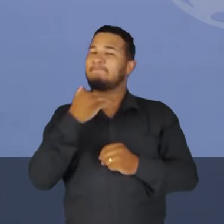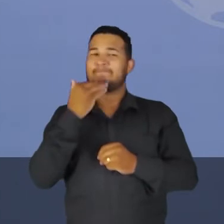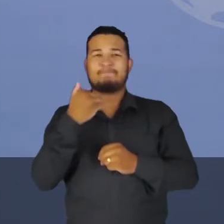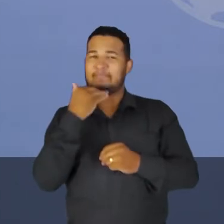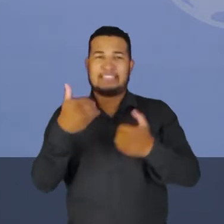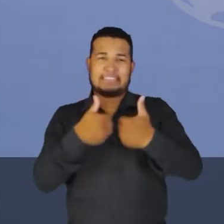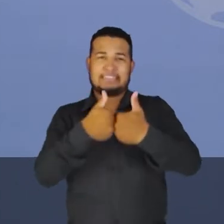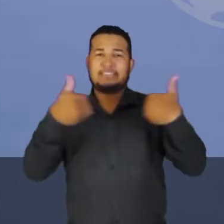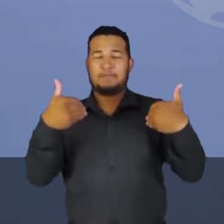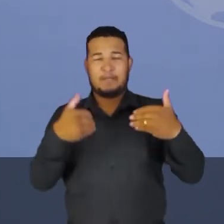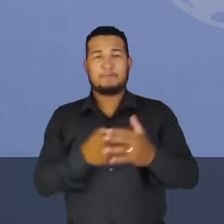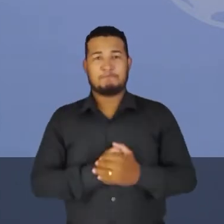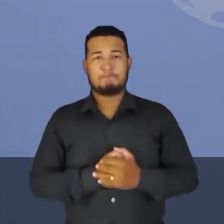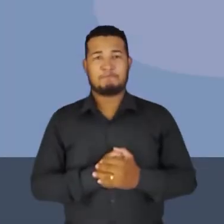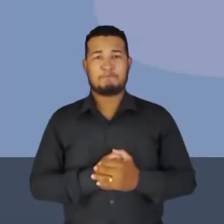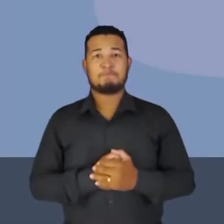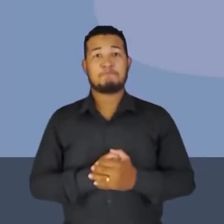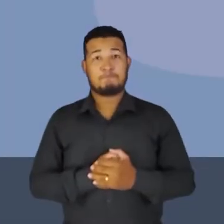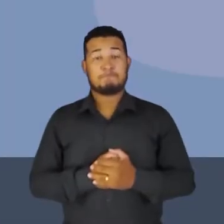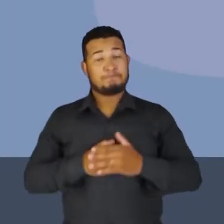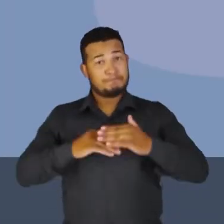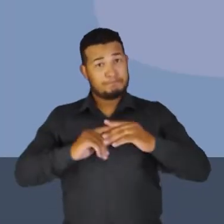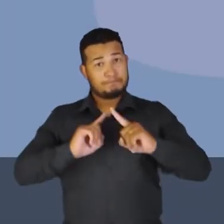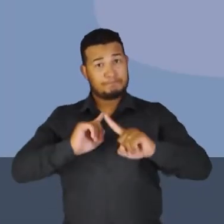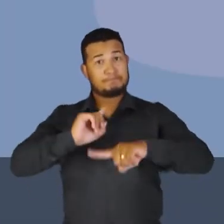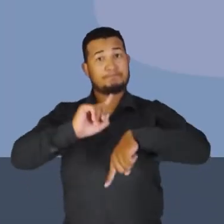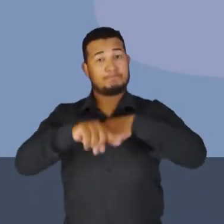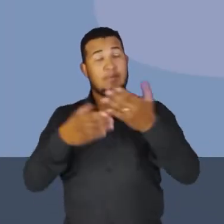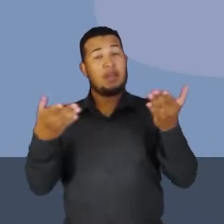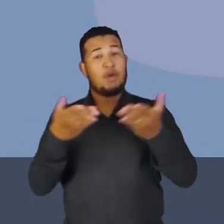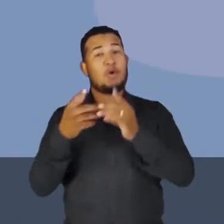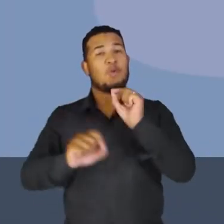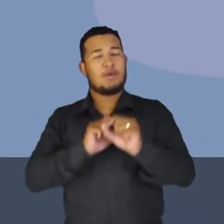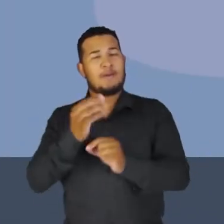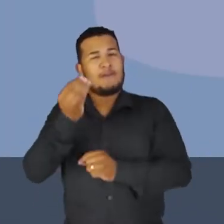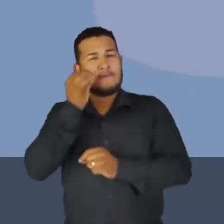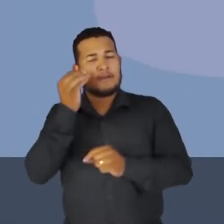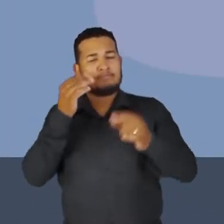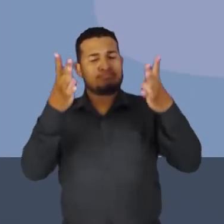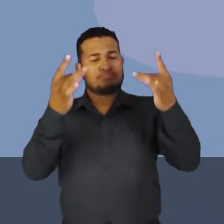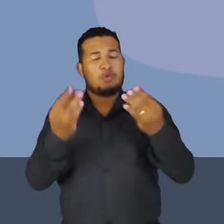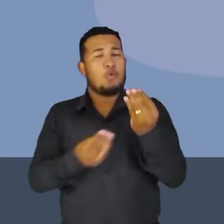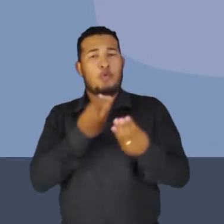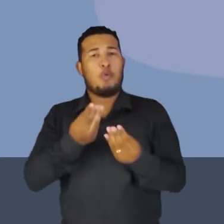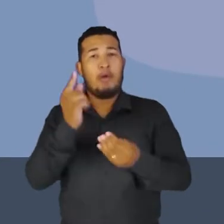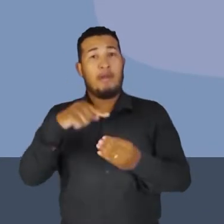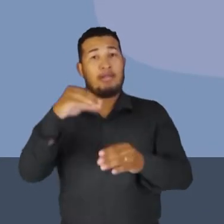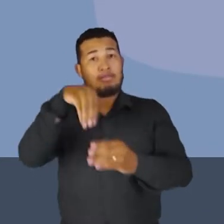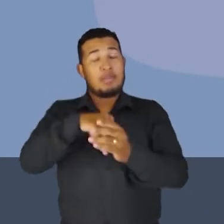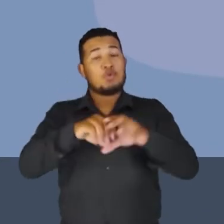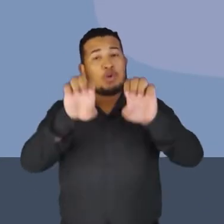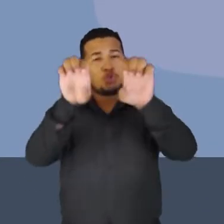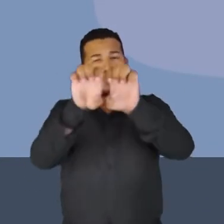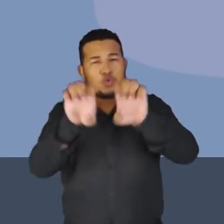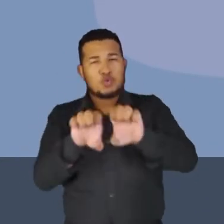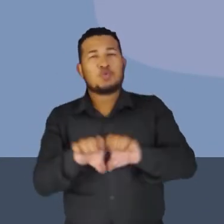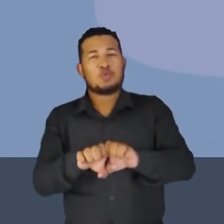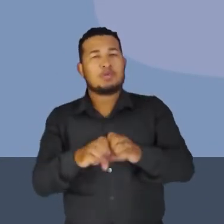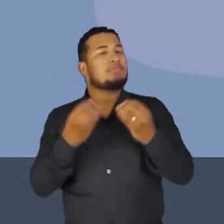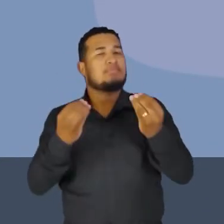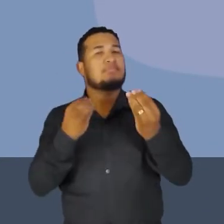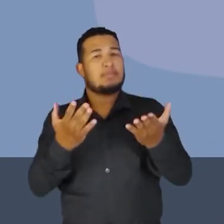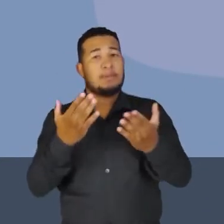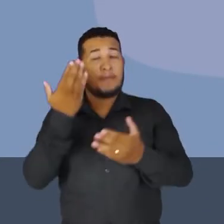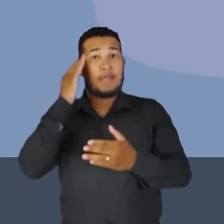de um imã. Avançando, vamos olhar então agora um pouquinho para dentro da estrutura da matéria, para entender